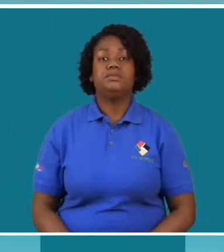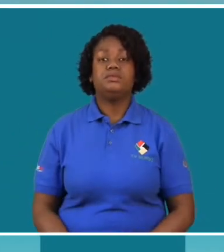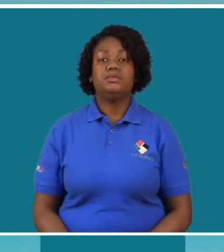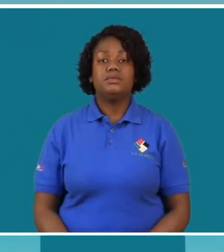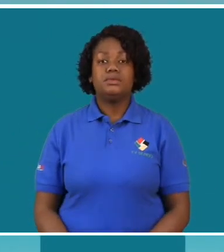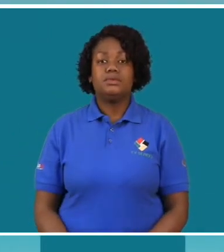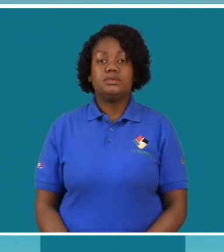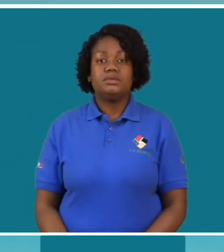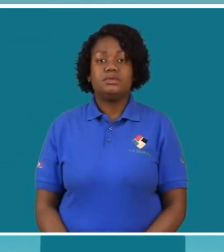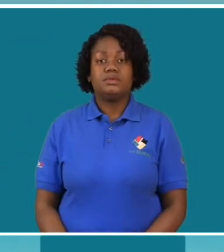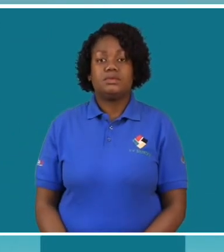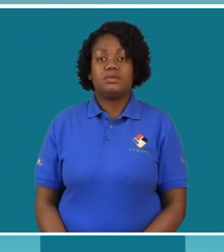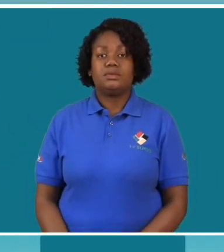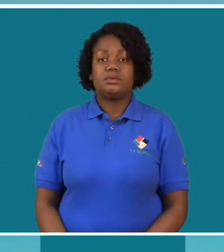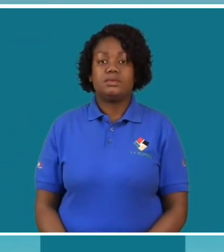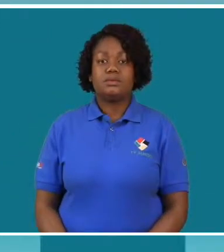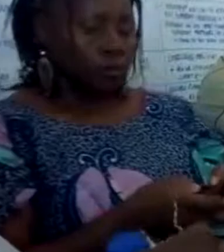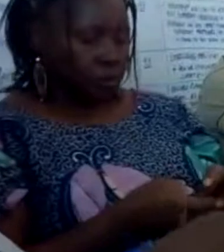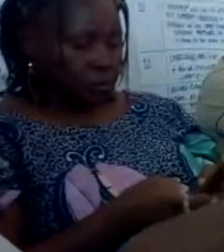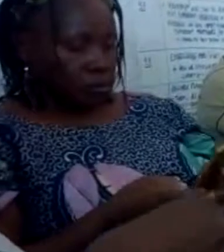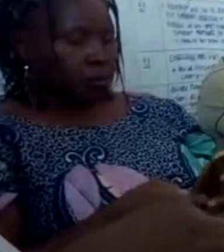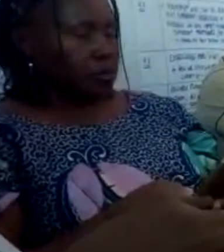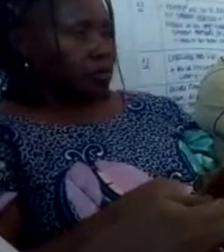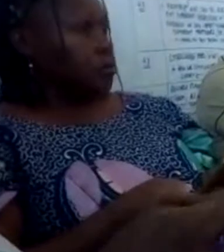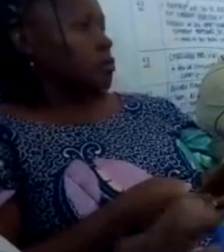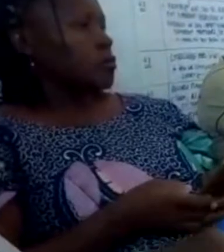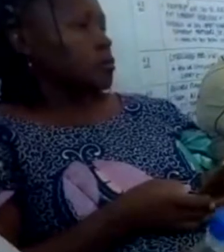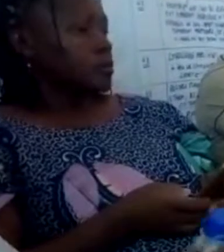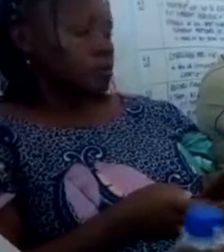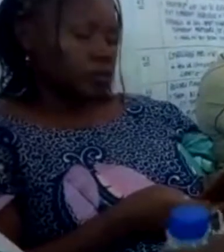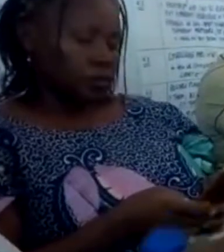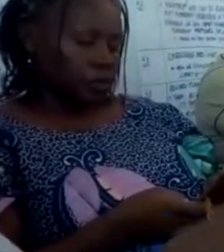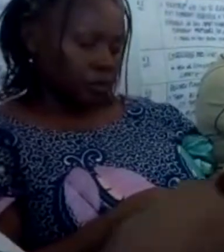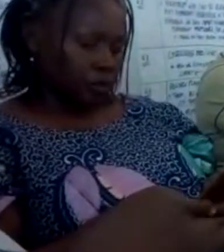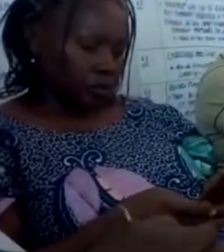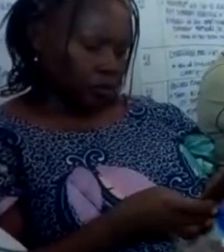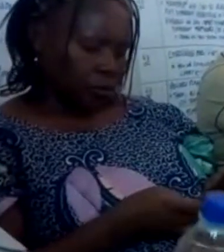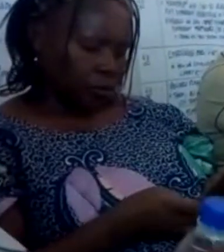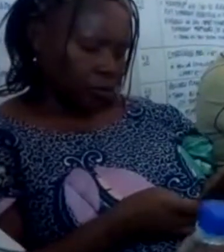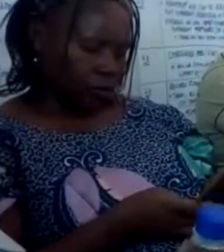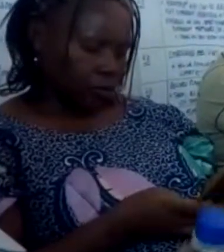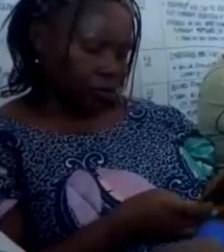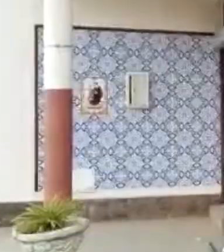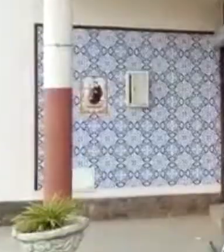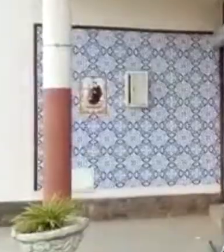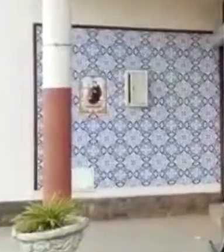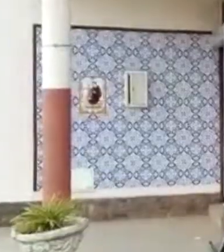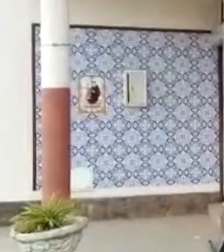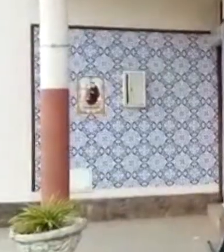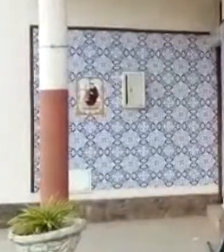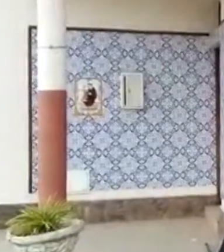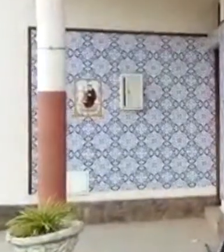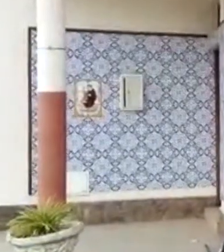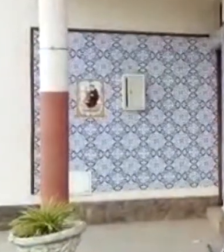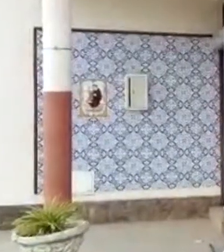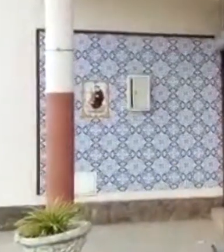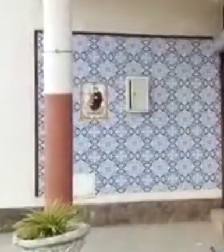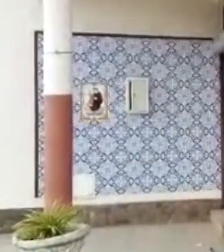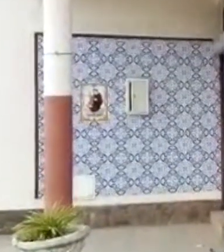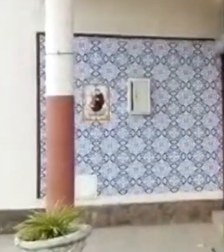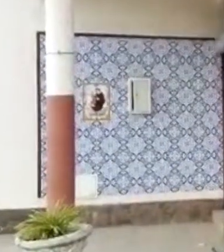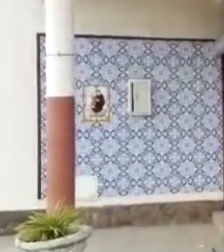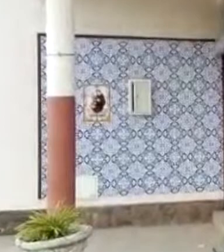encontro que decorreu na cidade da Beira, com o objetivo de discutir estratégias para fazer face aos males